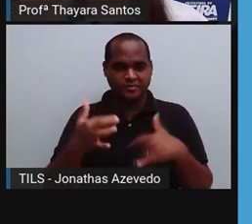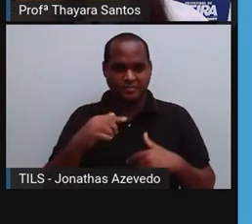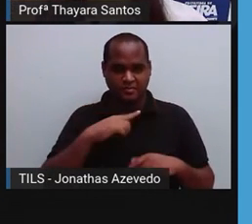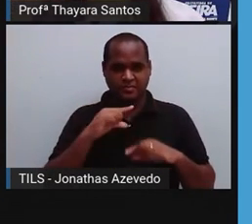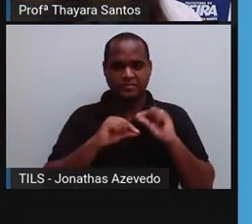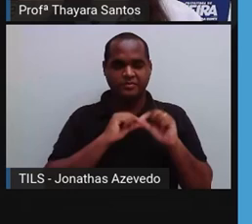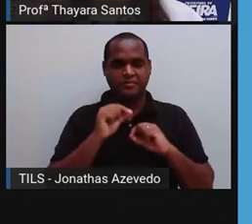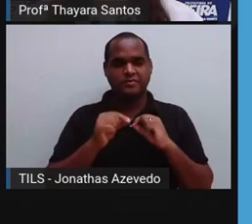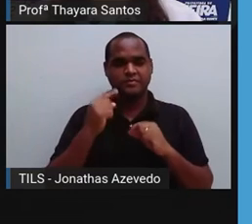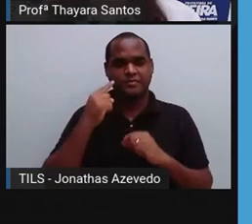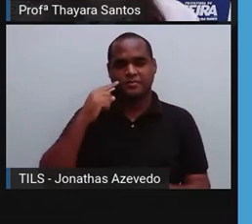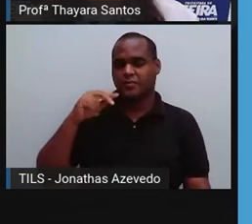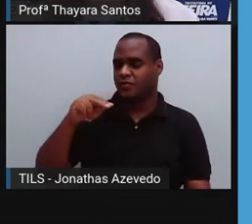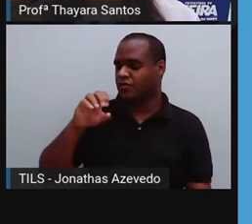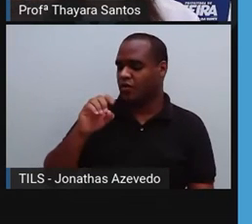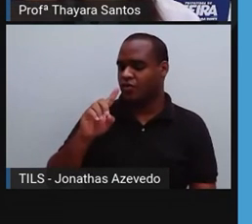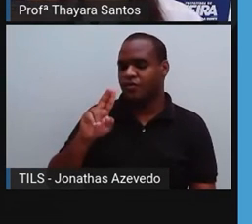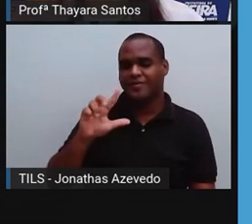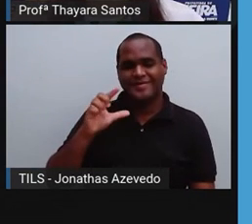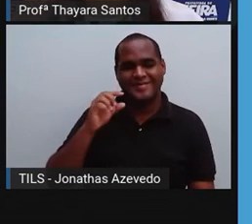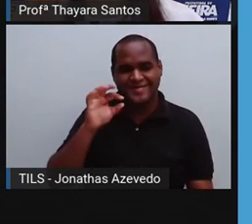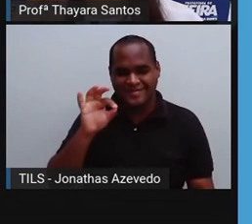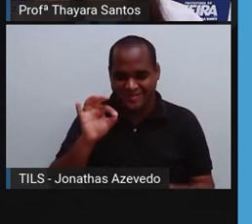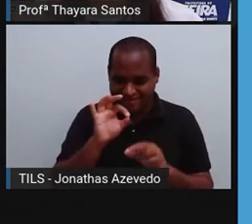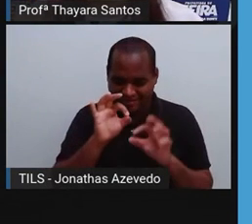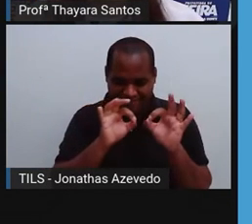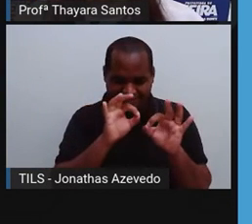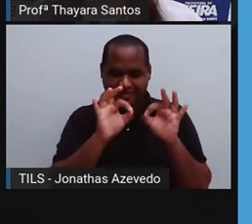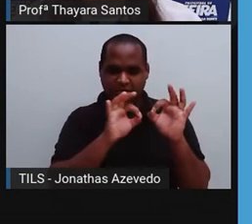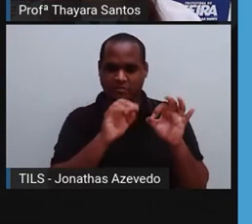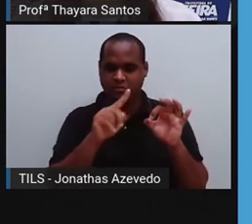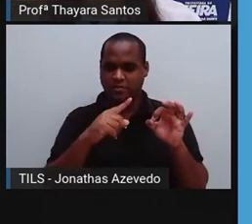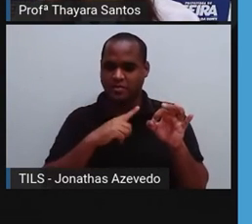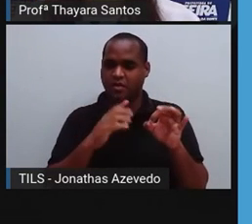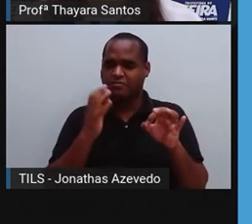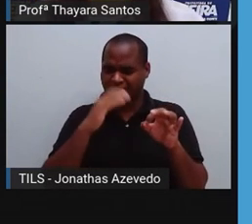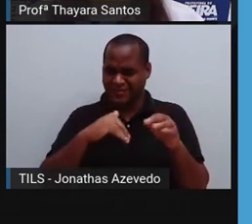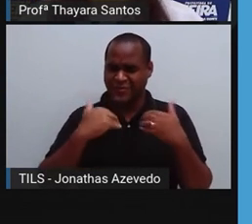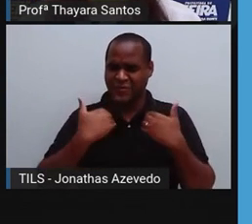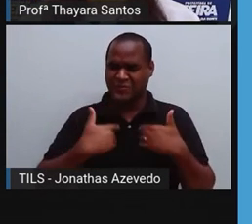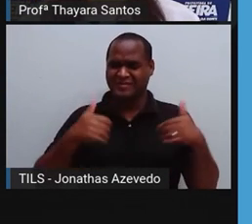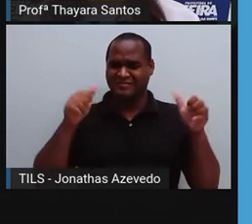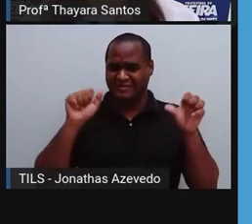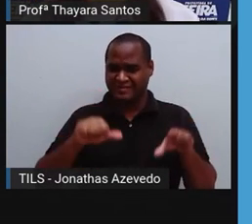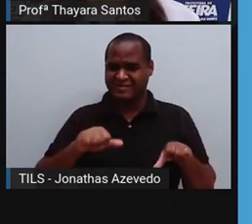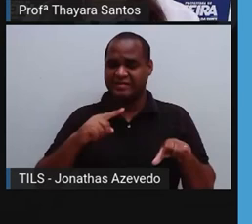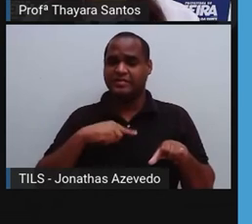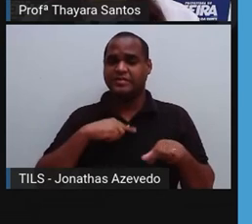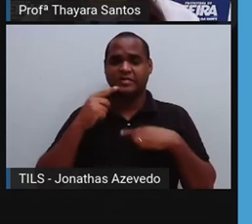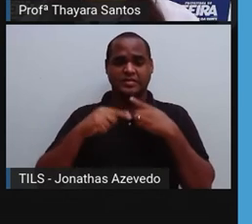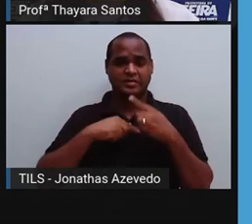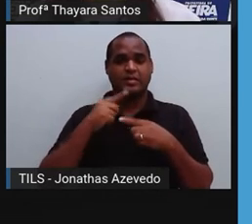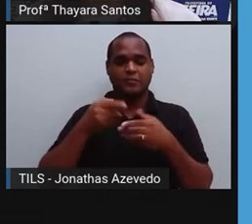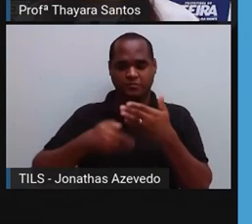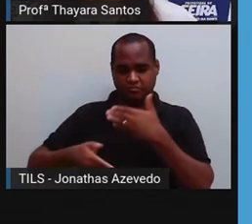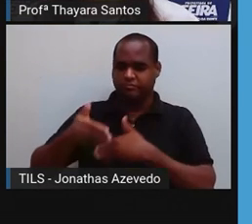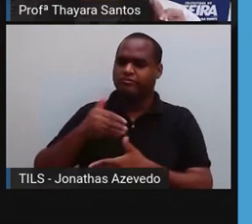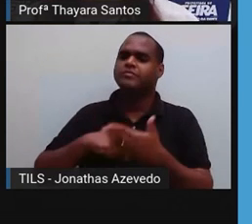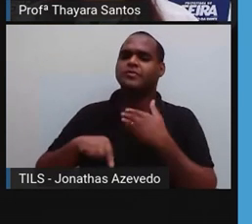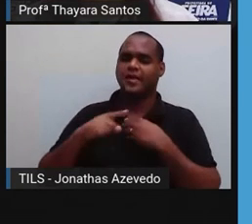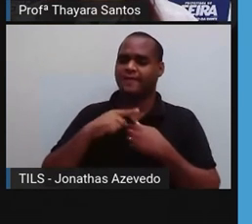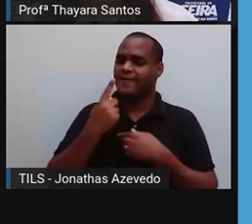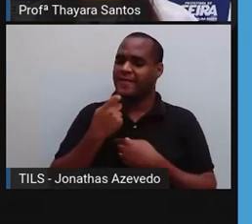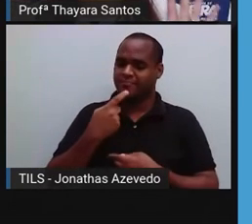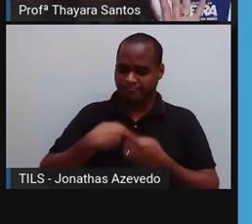o que são eles? São os nódulos linfáticos. Aqui o Loli está dizendo que você está com infecção no seu corpo e o seu corpo está tratando dessa infecção. Então,